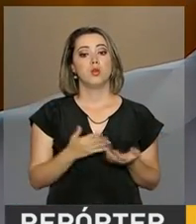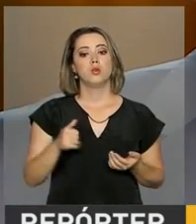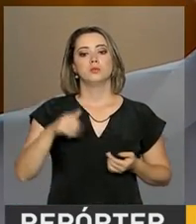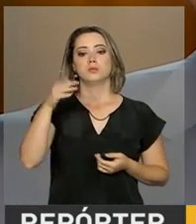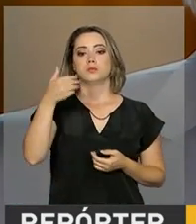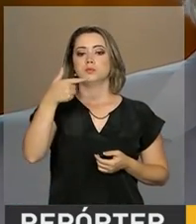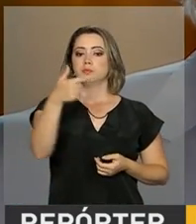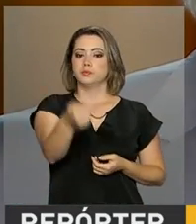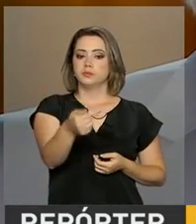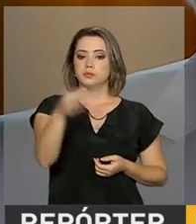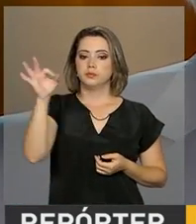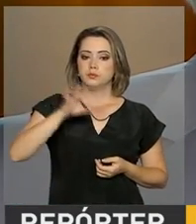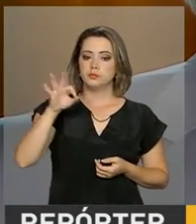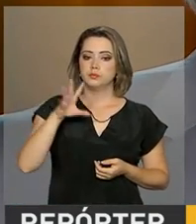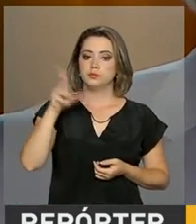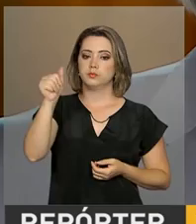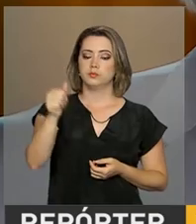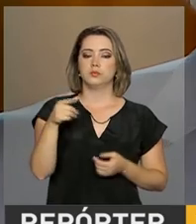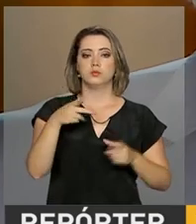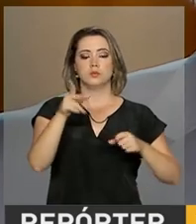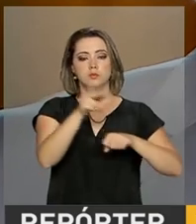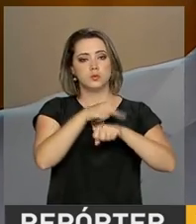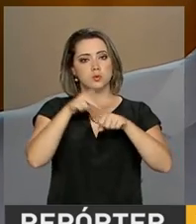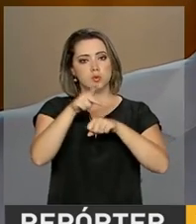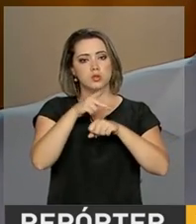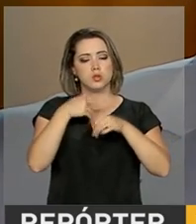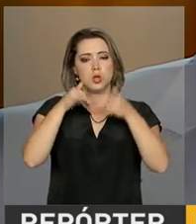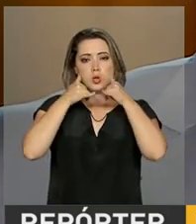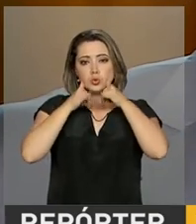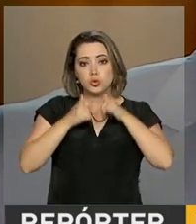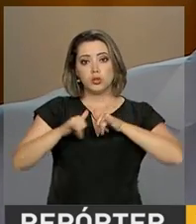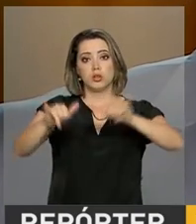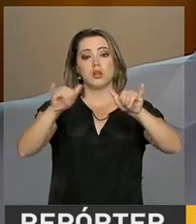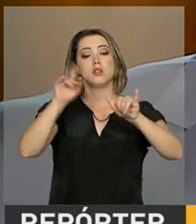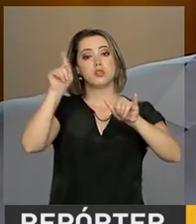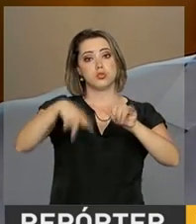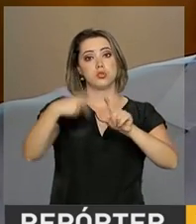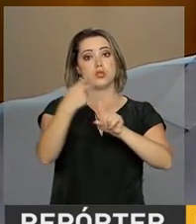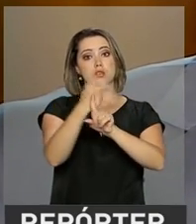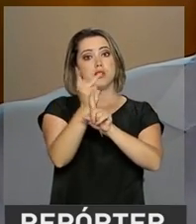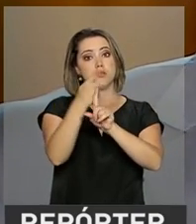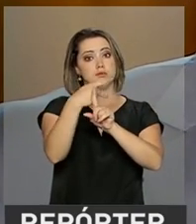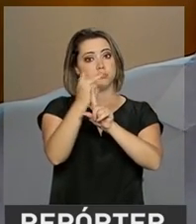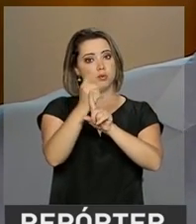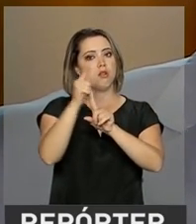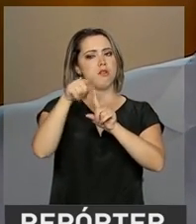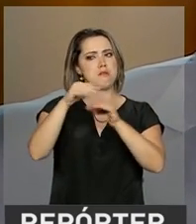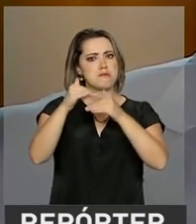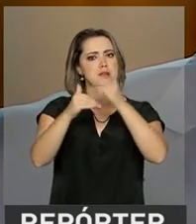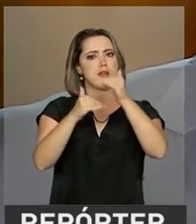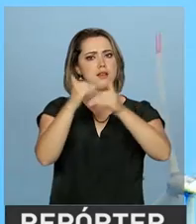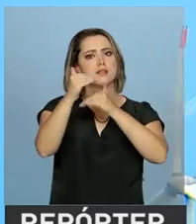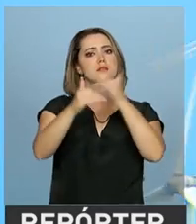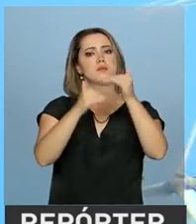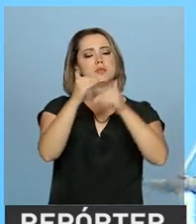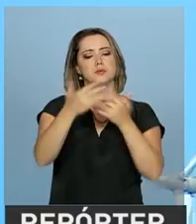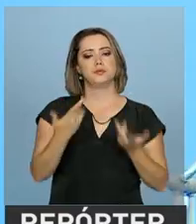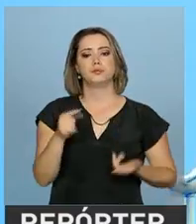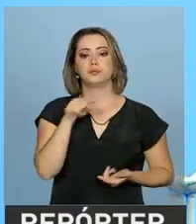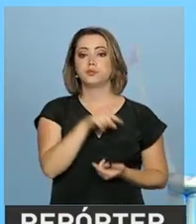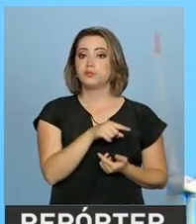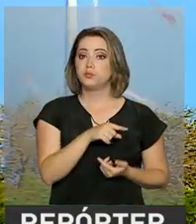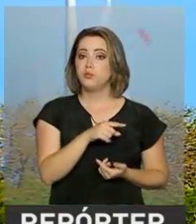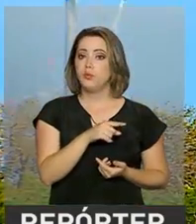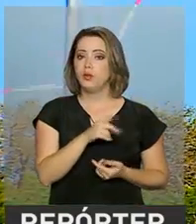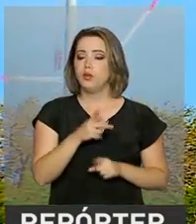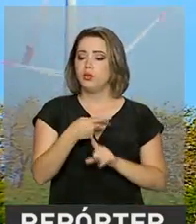de toda a energia produzida no Brasil é a energia eólica e tem uma tendência de crescimento muito grande. A produção de